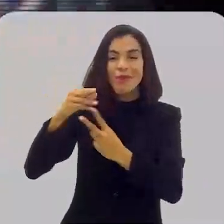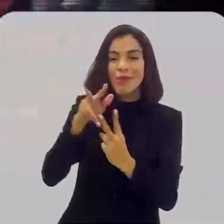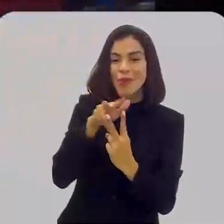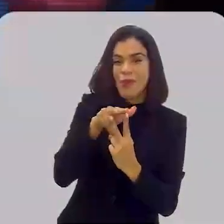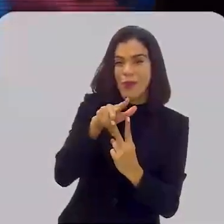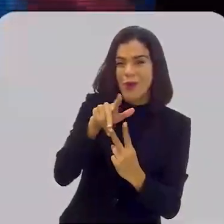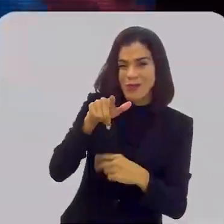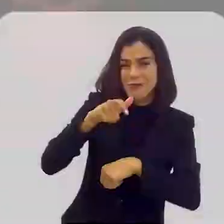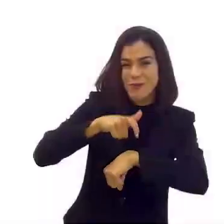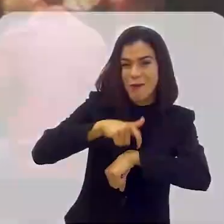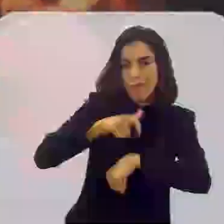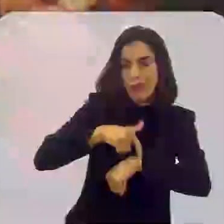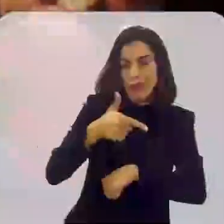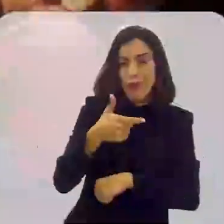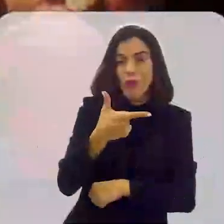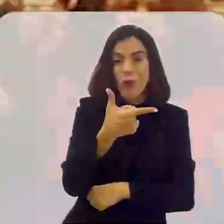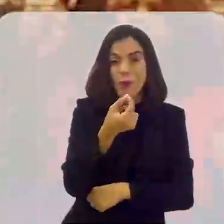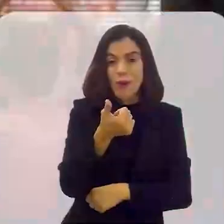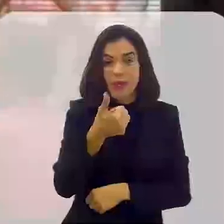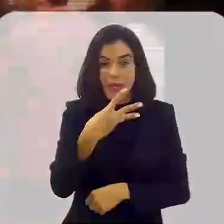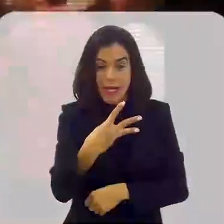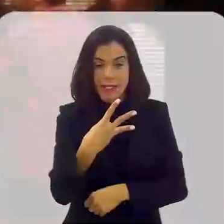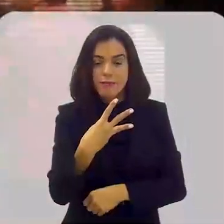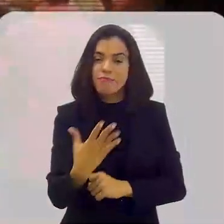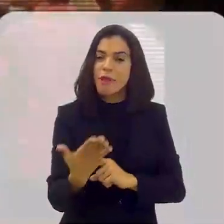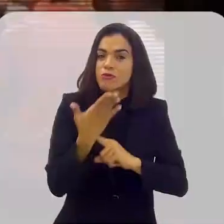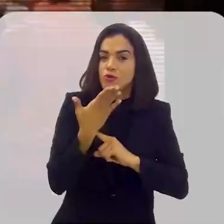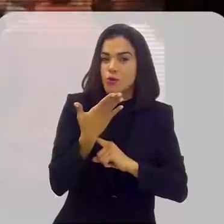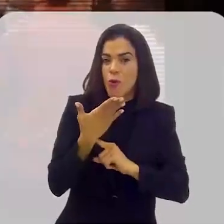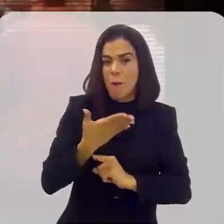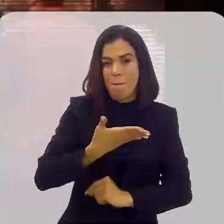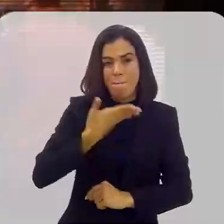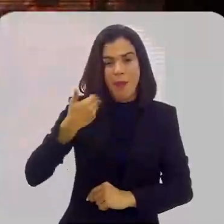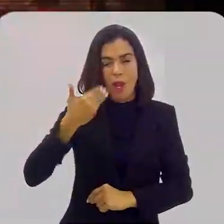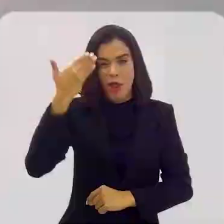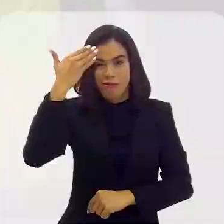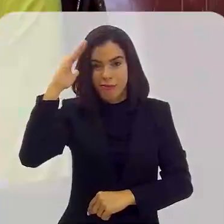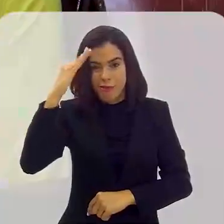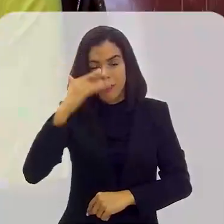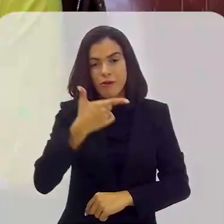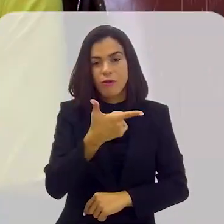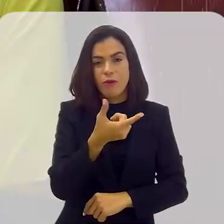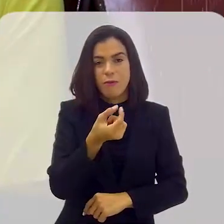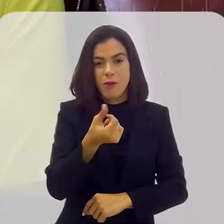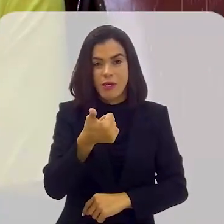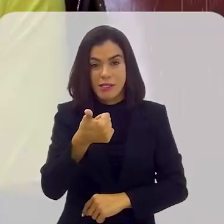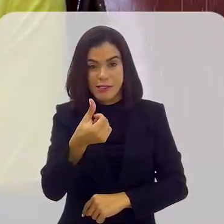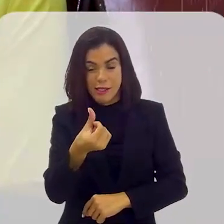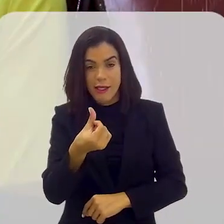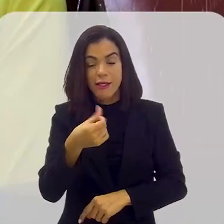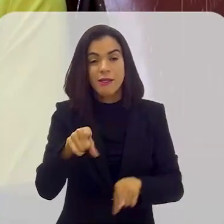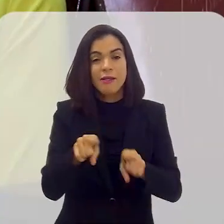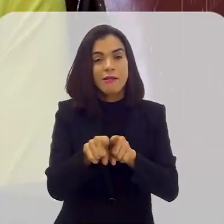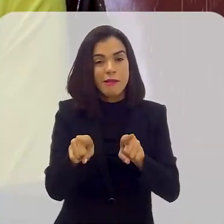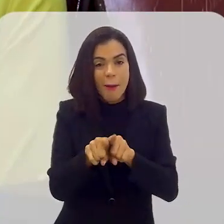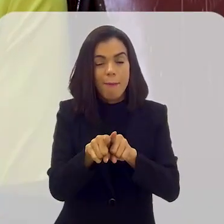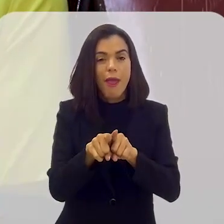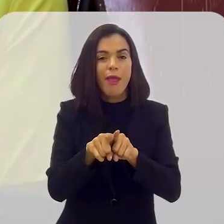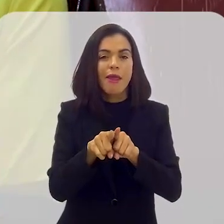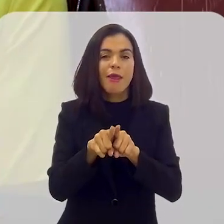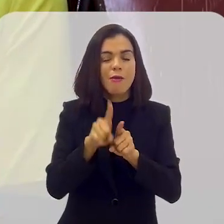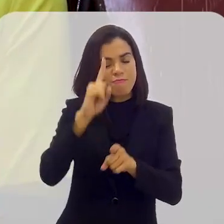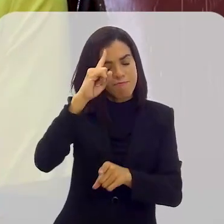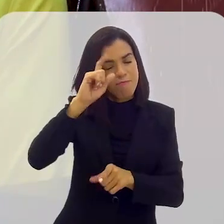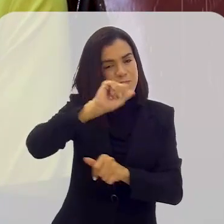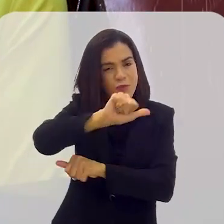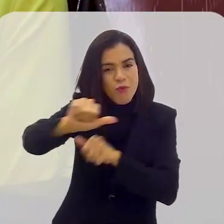dois momentos, eu acho assim, que o que eu vivenciei em 2013 me ajudou a entender melhor, 2016, e me tornou